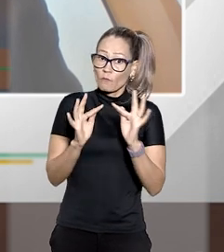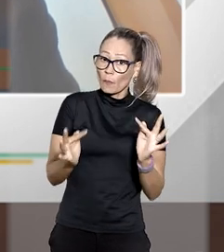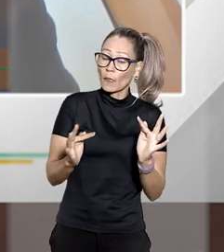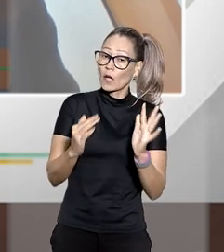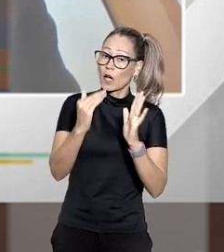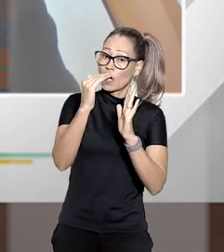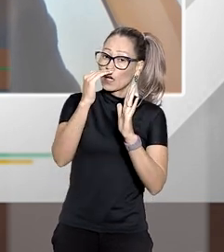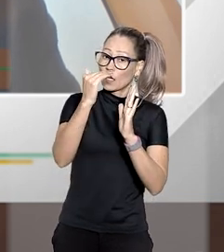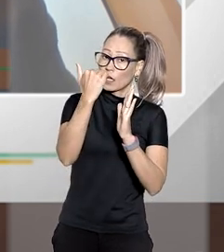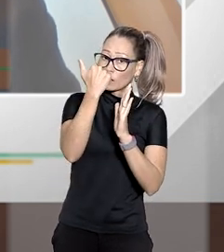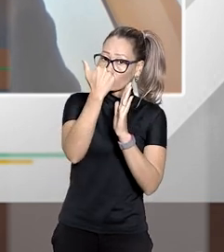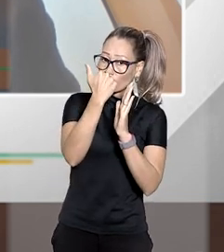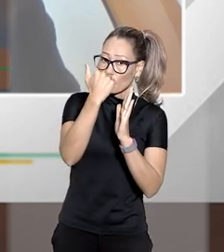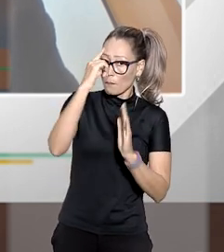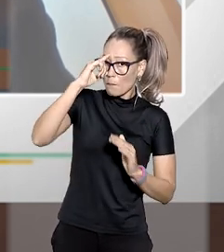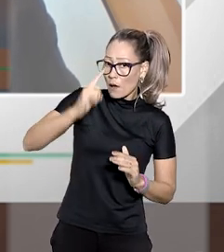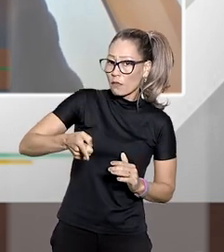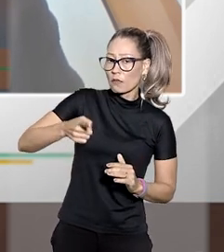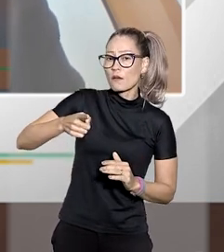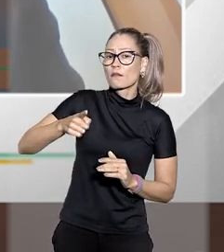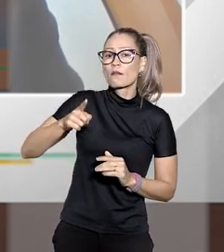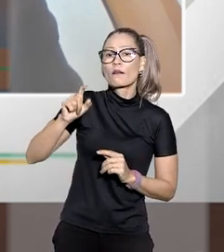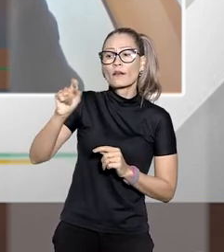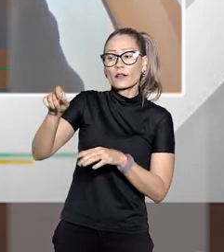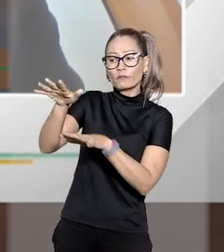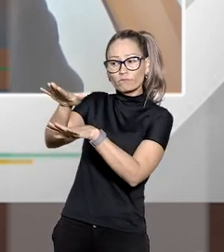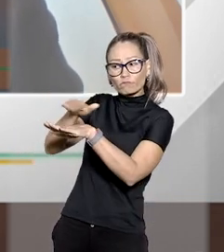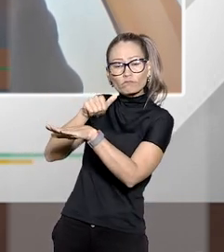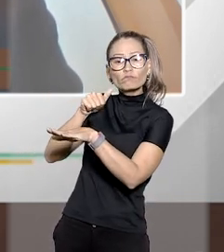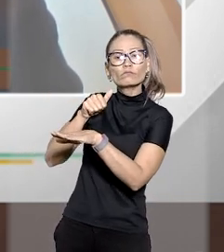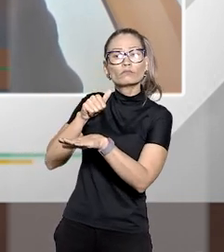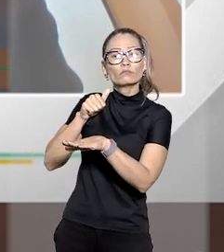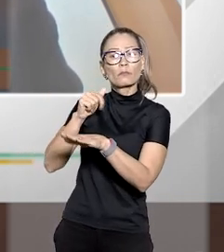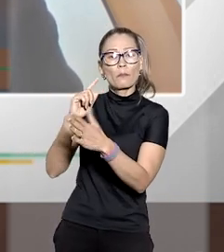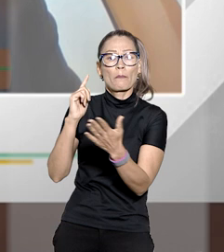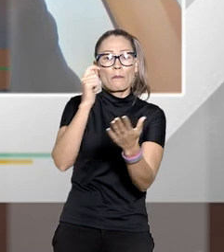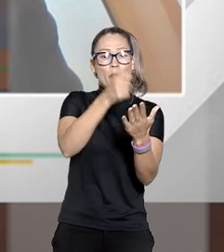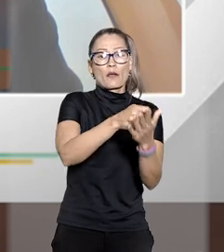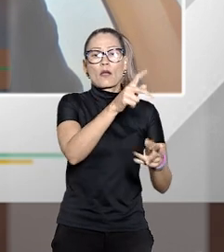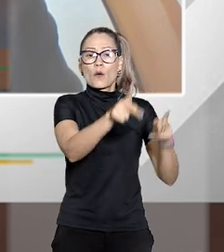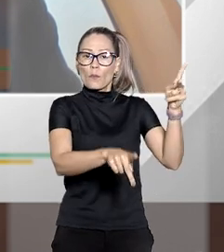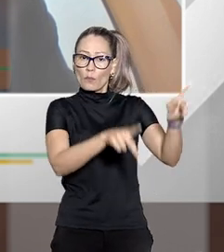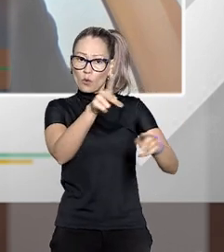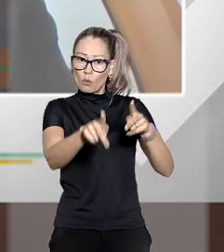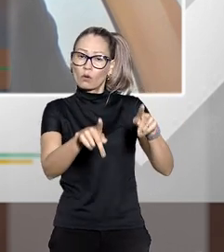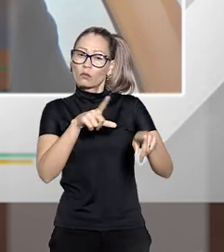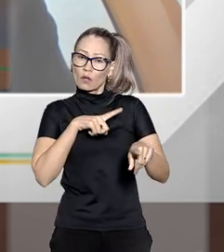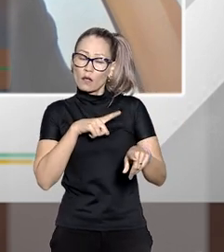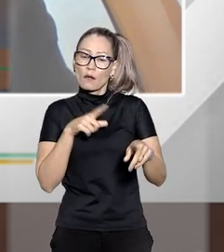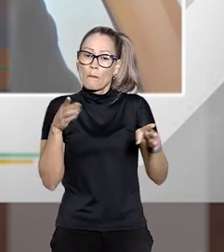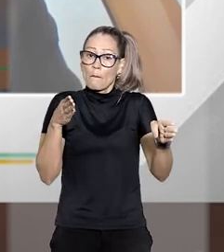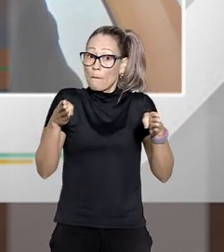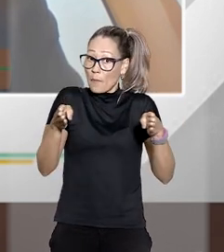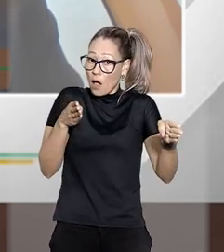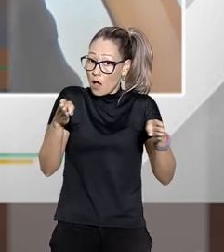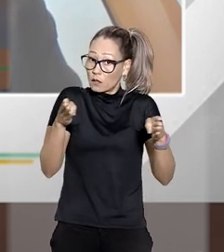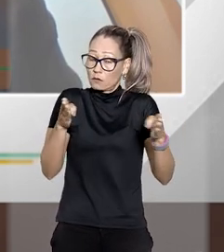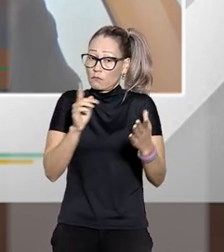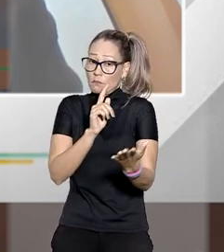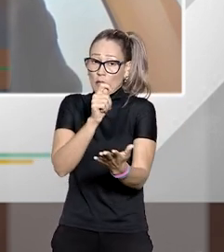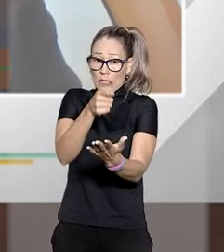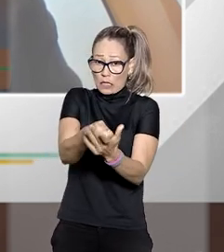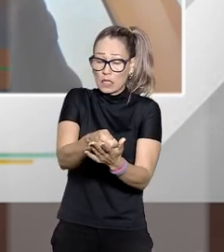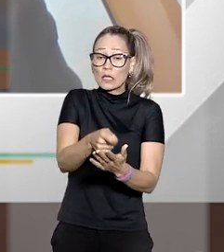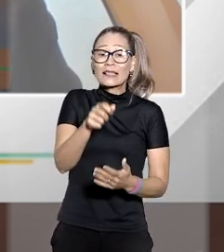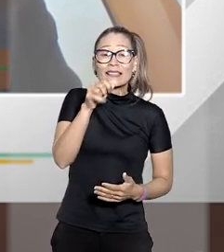se tira um mandado requisitório dirigido àquele ente público ele tem um prazo para pagamento e